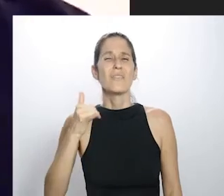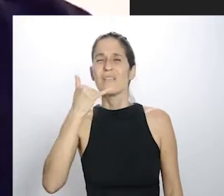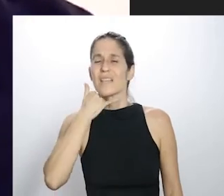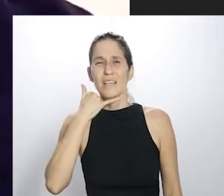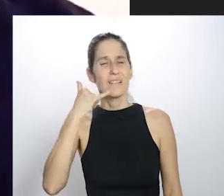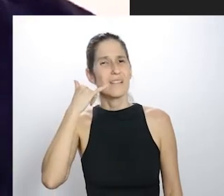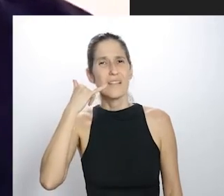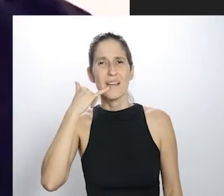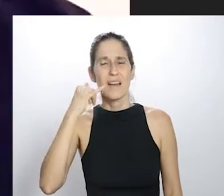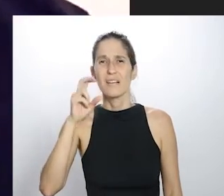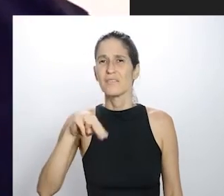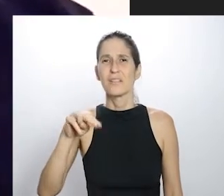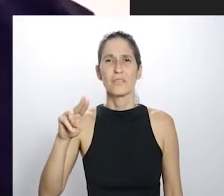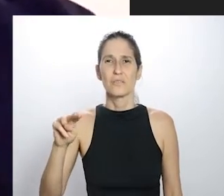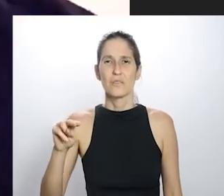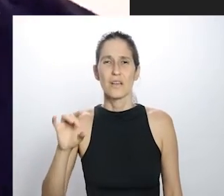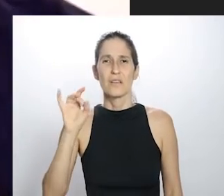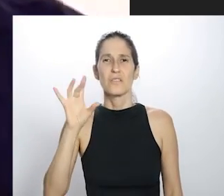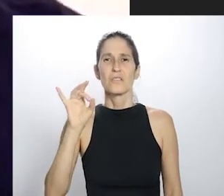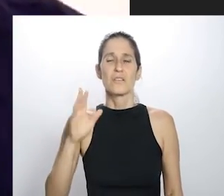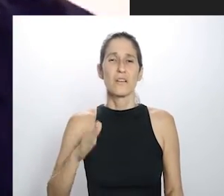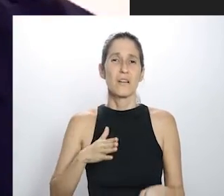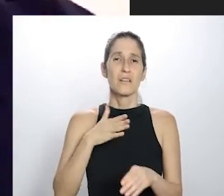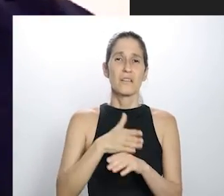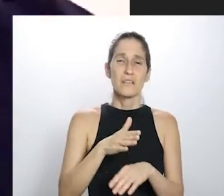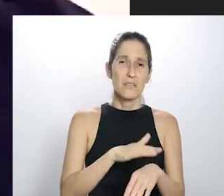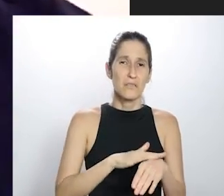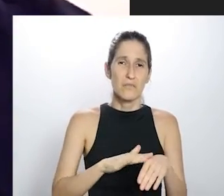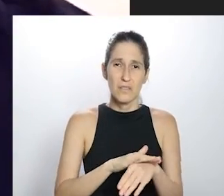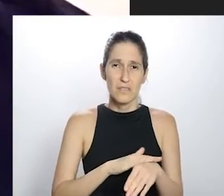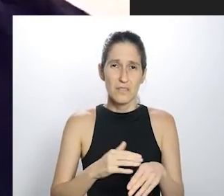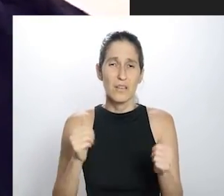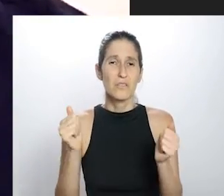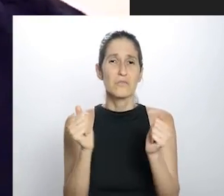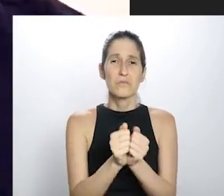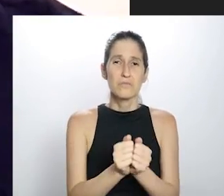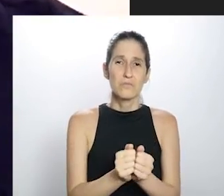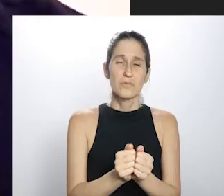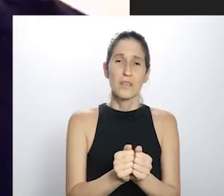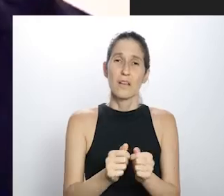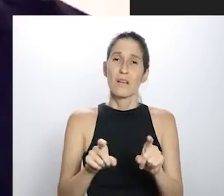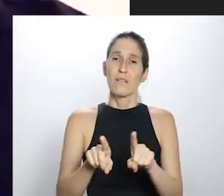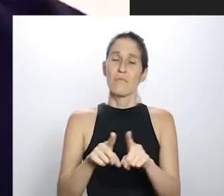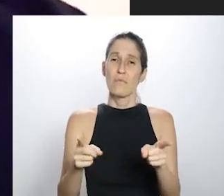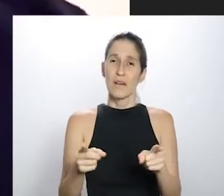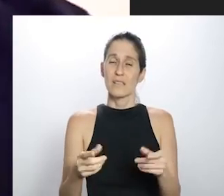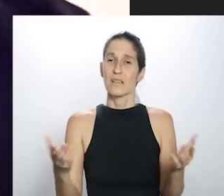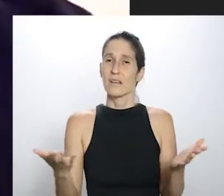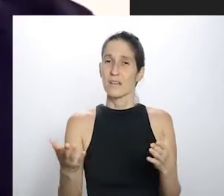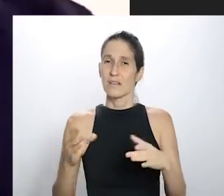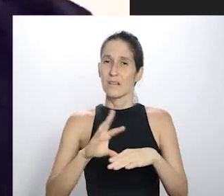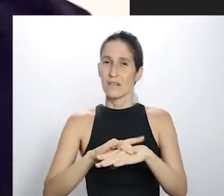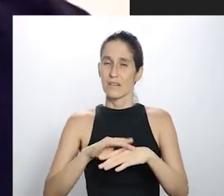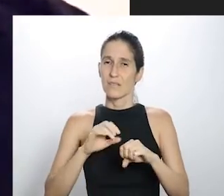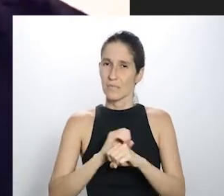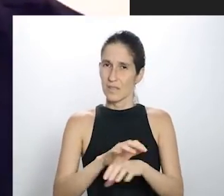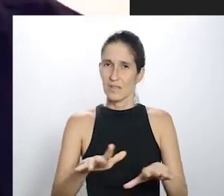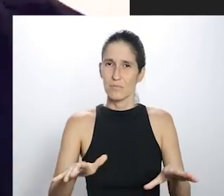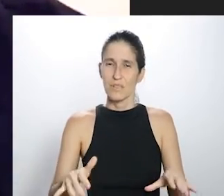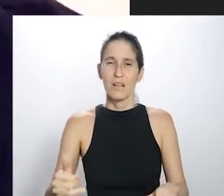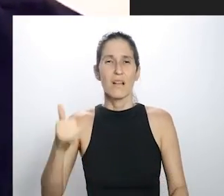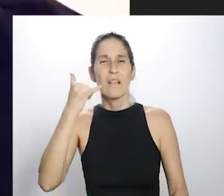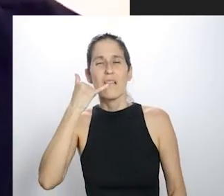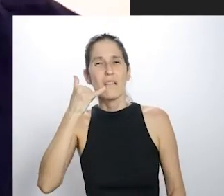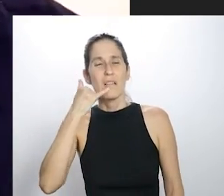ele só iria falar com a avó quando ele pudesse estar presencialmente. Então, a gente descobriu novos formatos